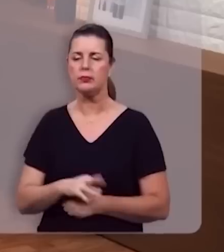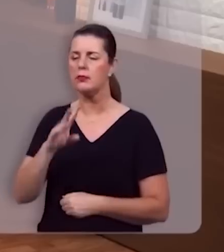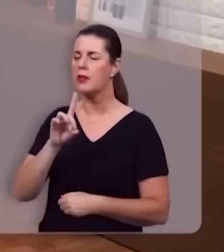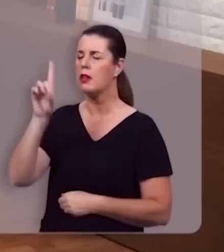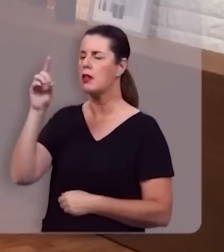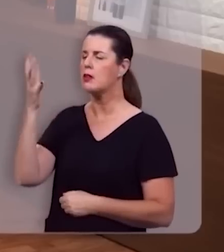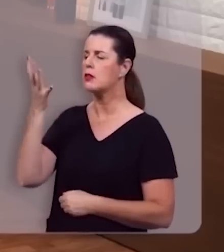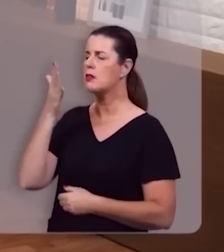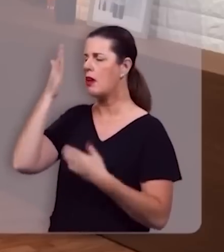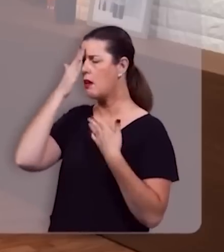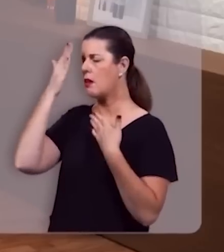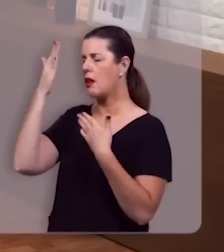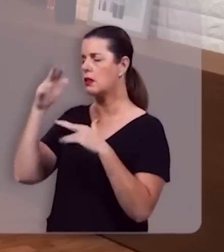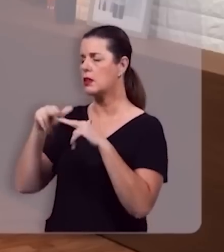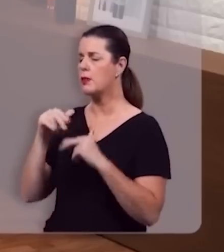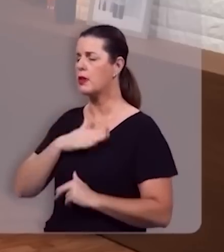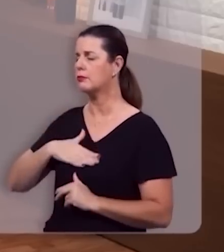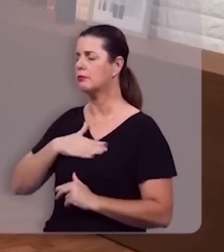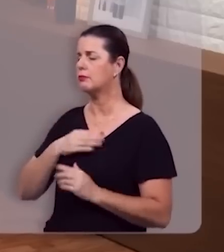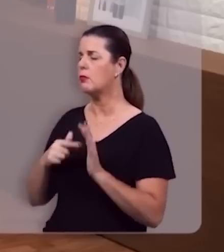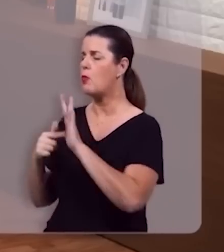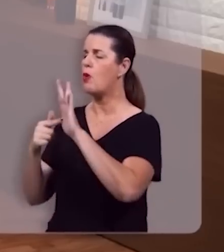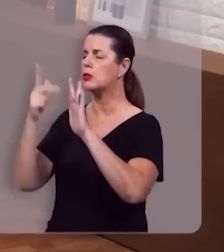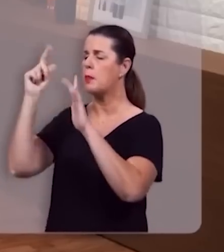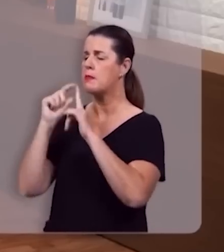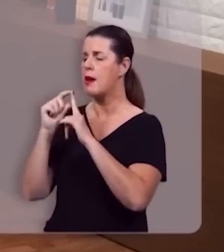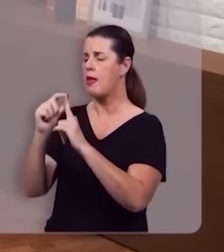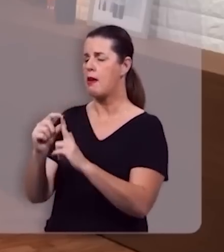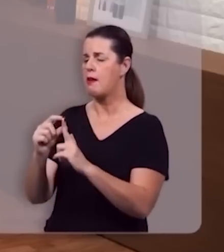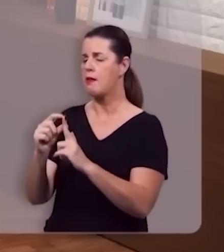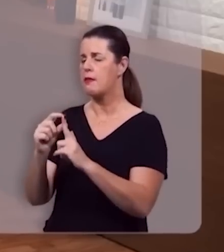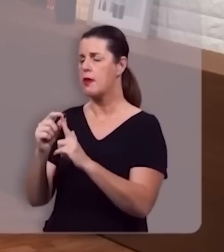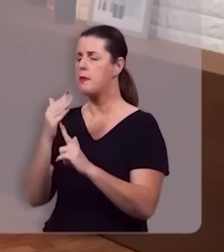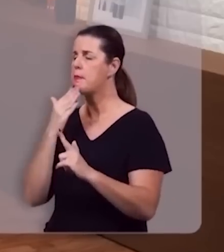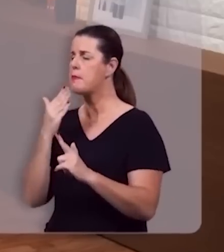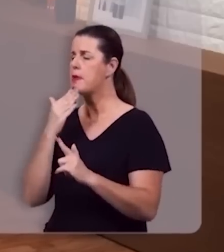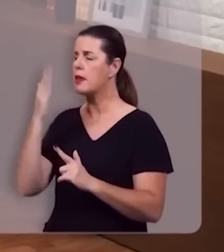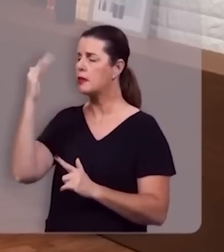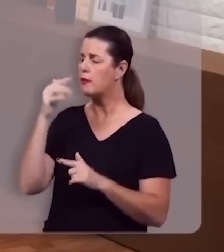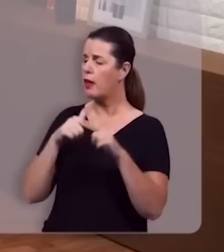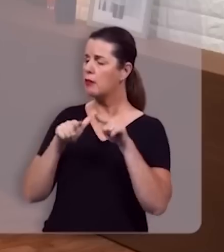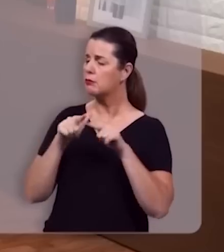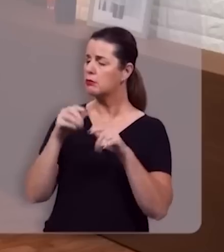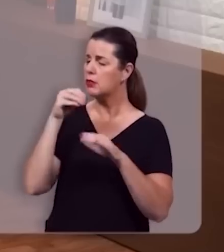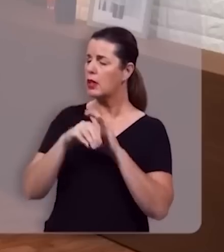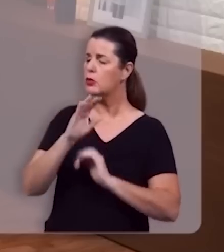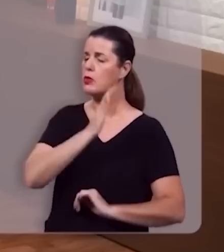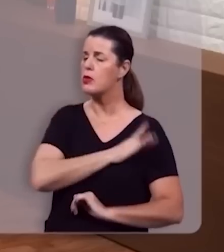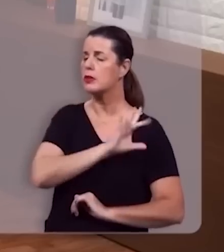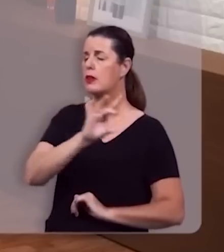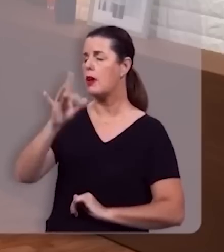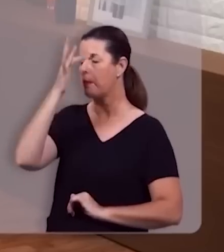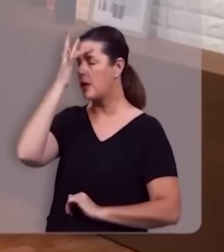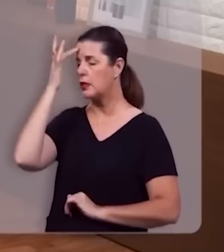Deus, quero te agradecer o privilégio de expor a tua palavra. E eu te peço que tu apliques esta palavra ao coração